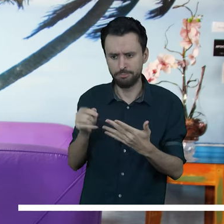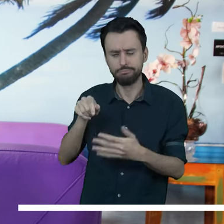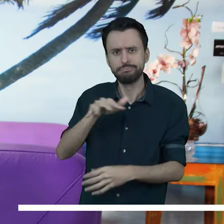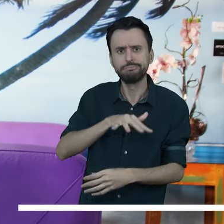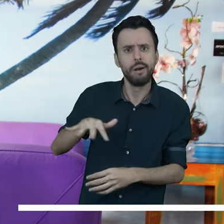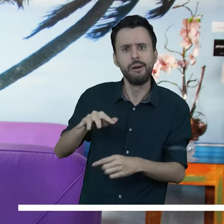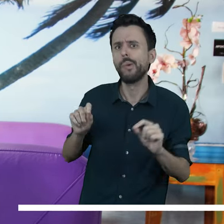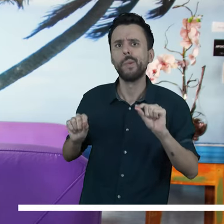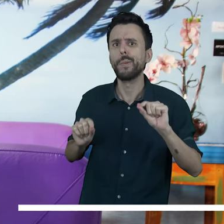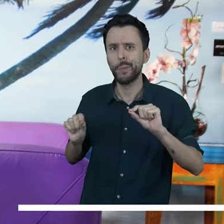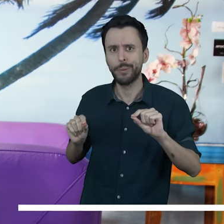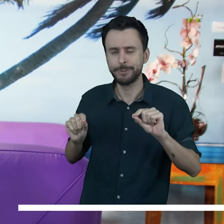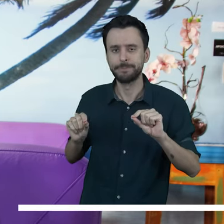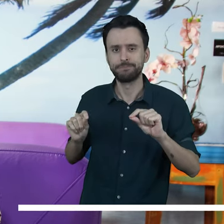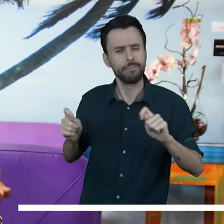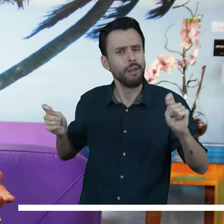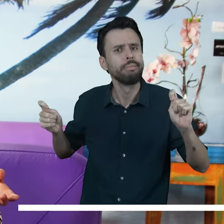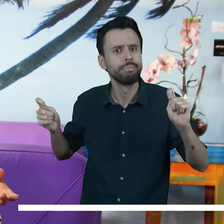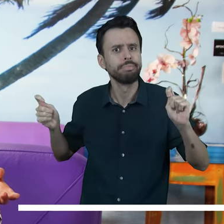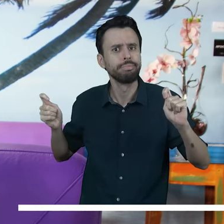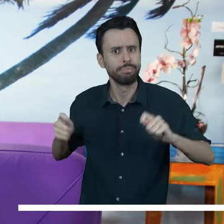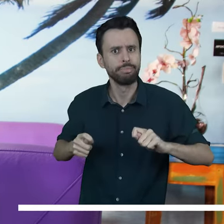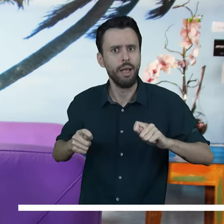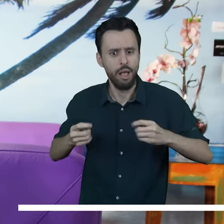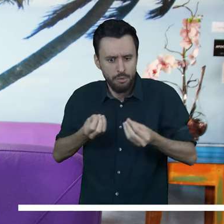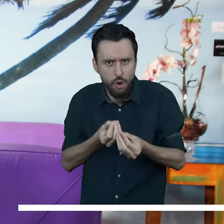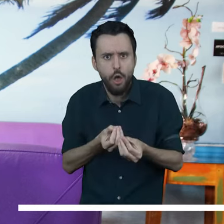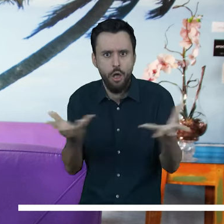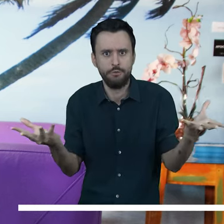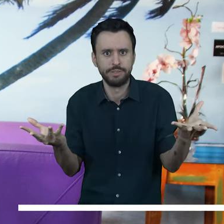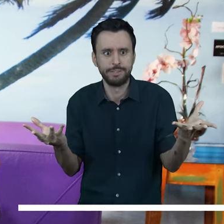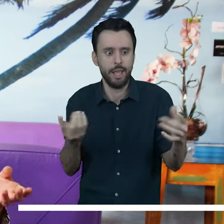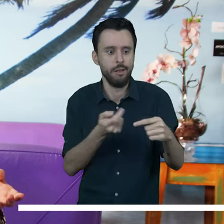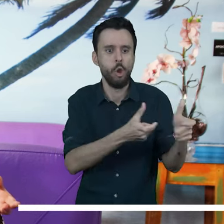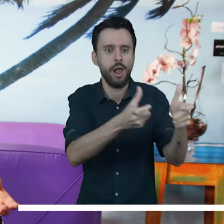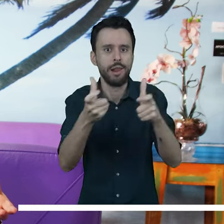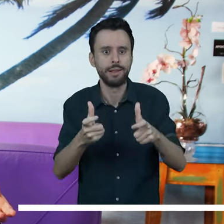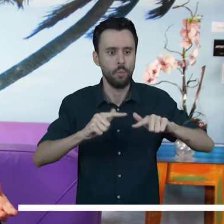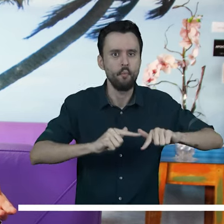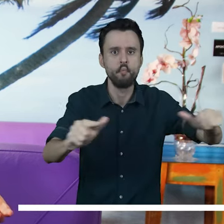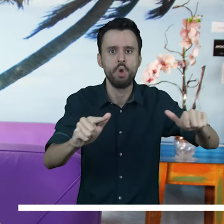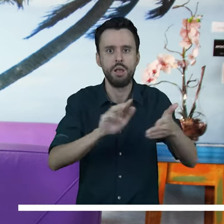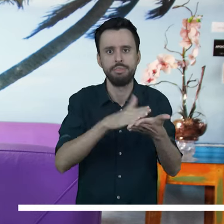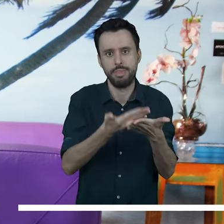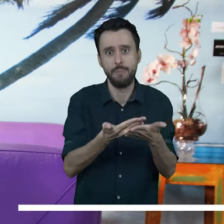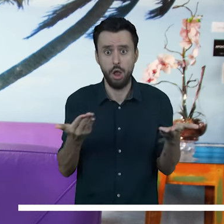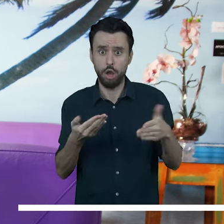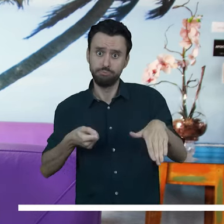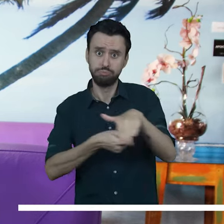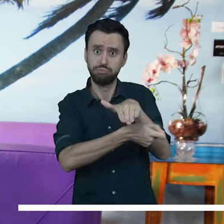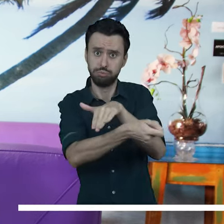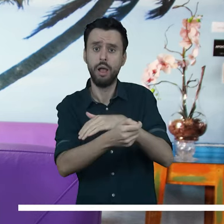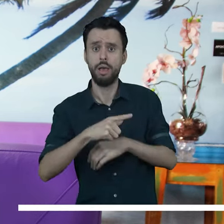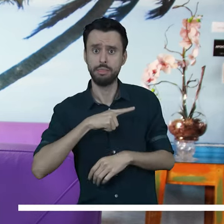de Libras, tem grande possibilidade de ampliar em instituições que hoje não têm intérprete de Libras e que vão passar